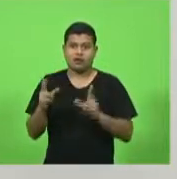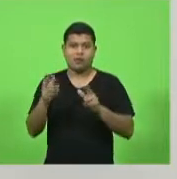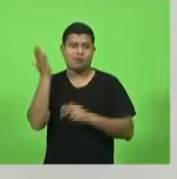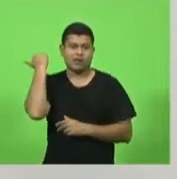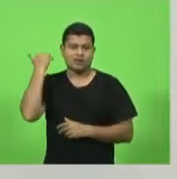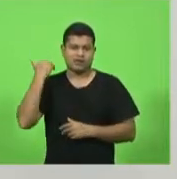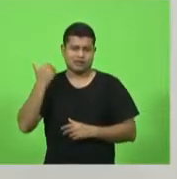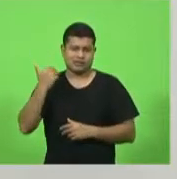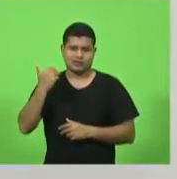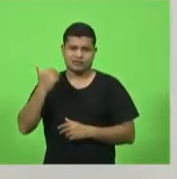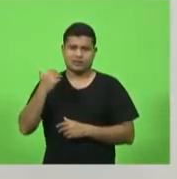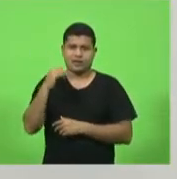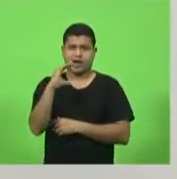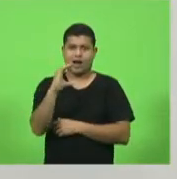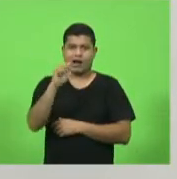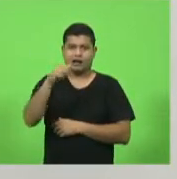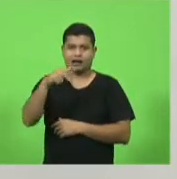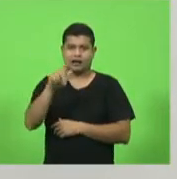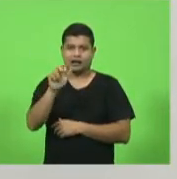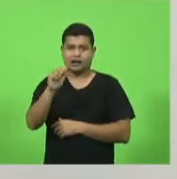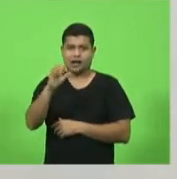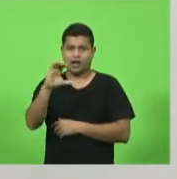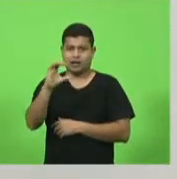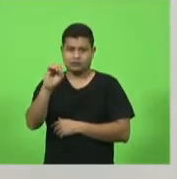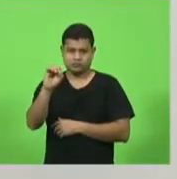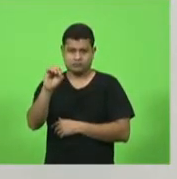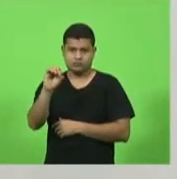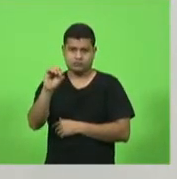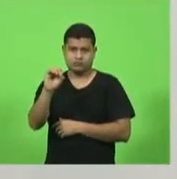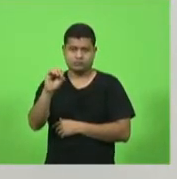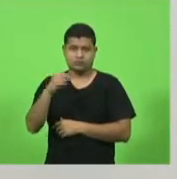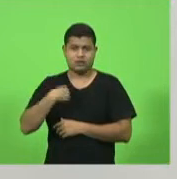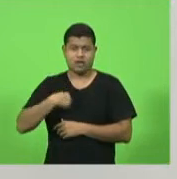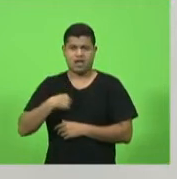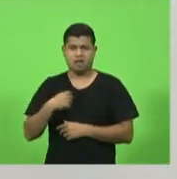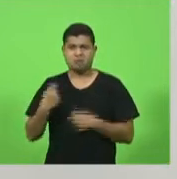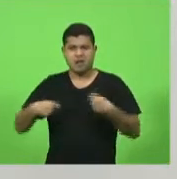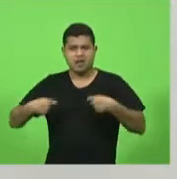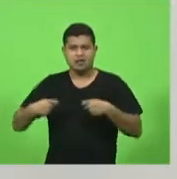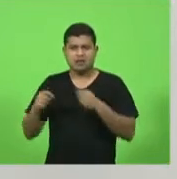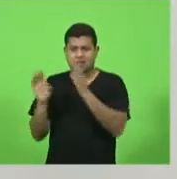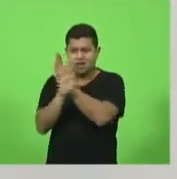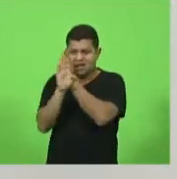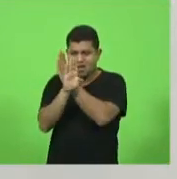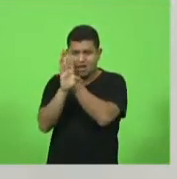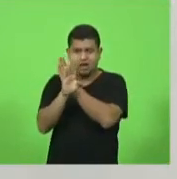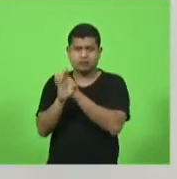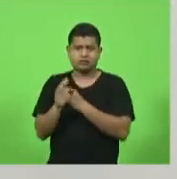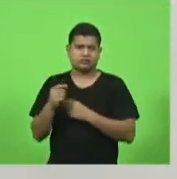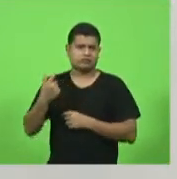Não precisa ser gênio nem perito em segurança pública para chegar a essa conclusão. Não precisa.